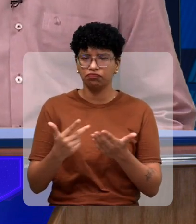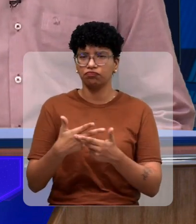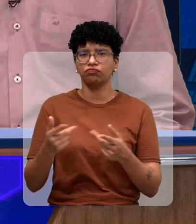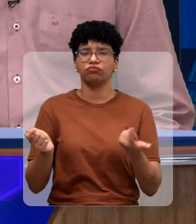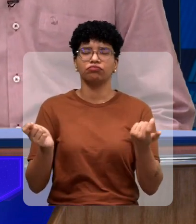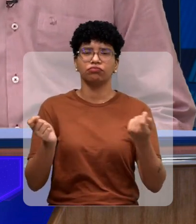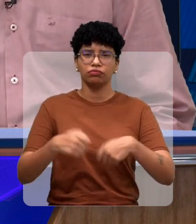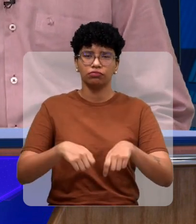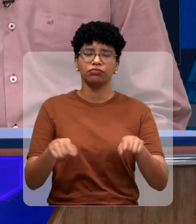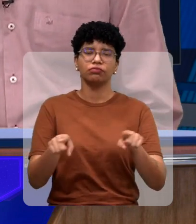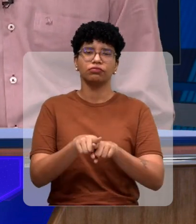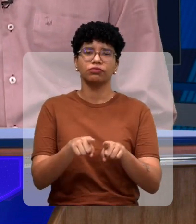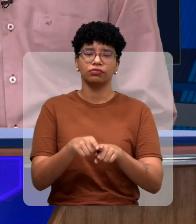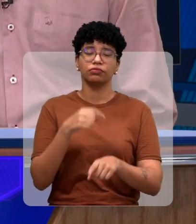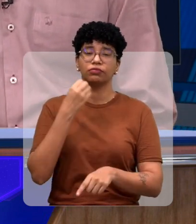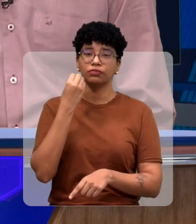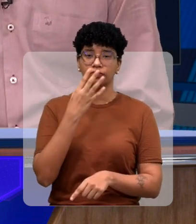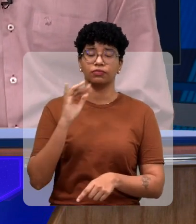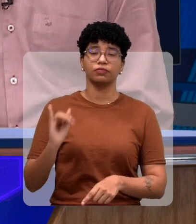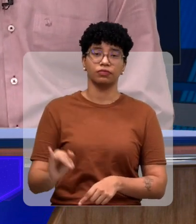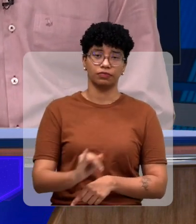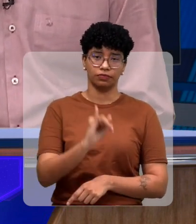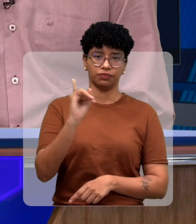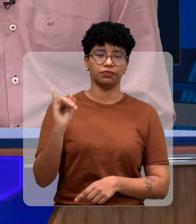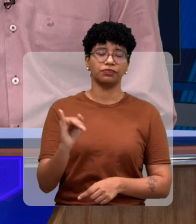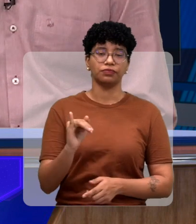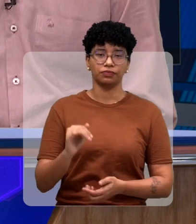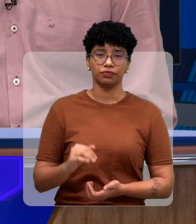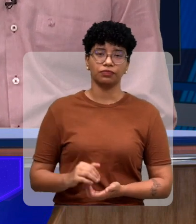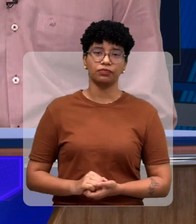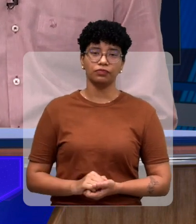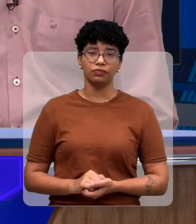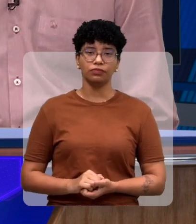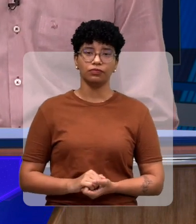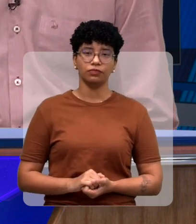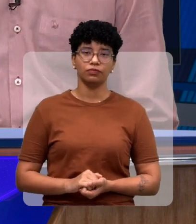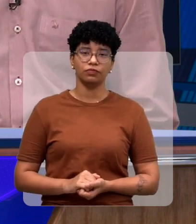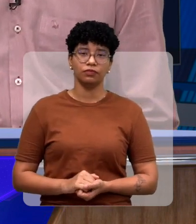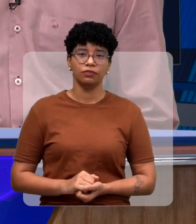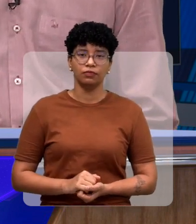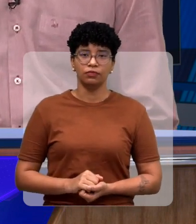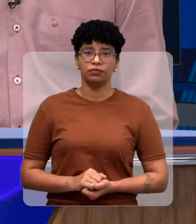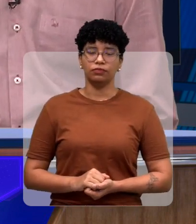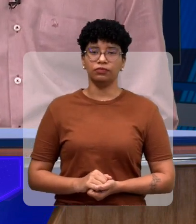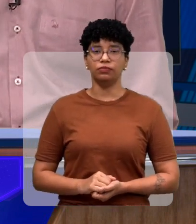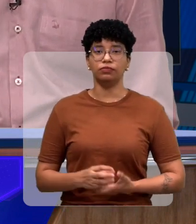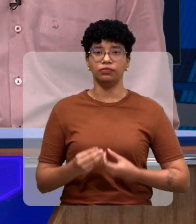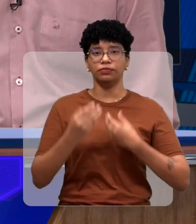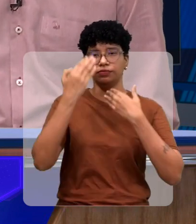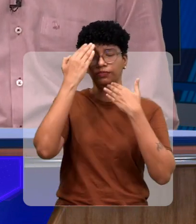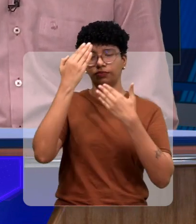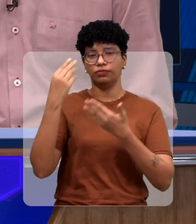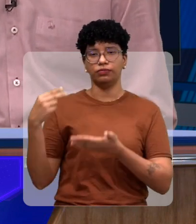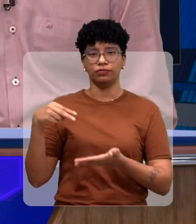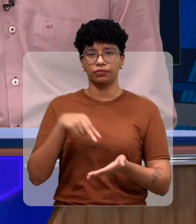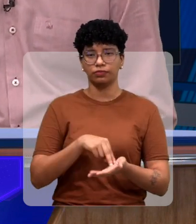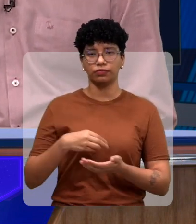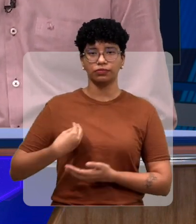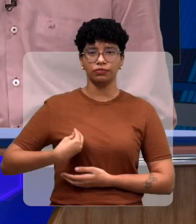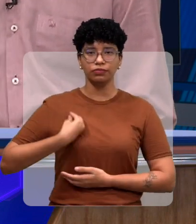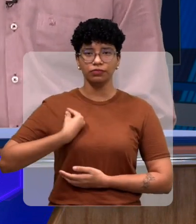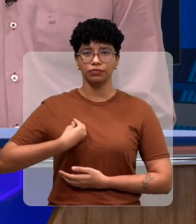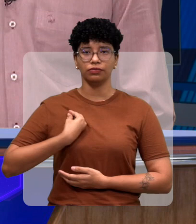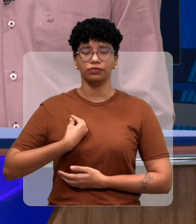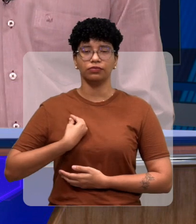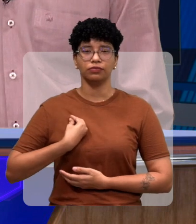nossa parte de reciclagem onde é uma uma parte também que ajuda né e ajuda na nossa renda muito obrigado pela sua presença aqui tá